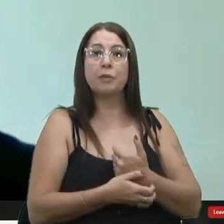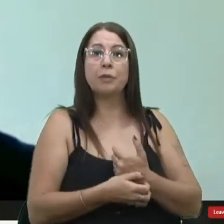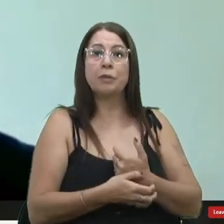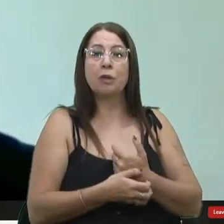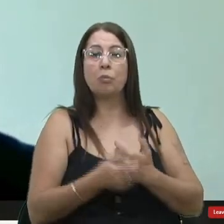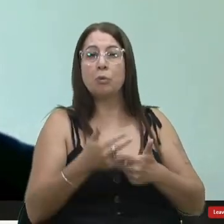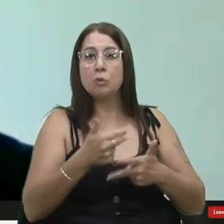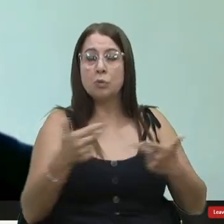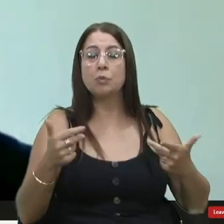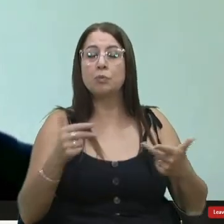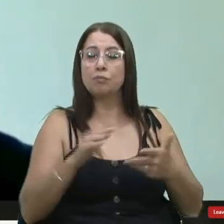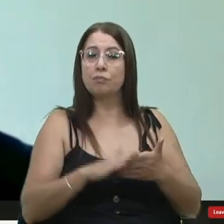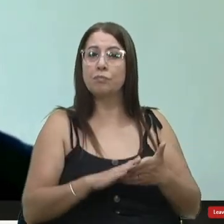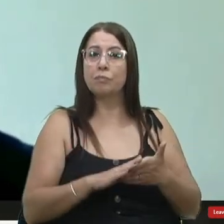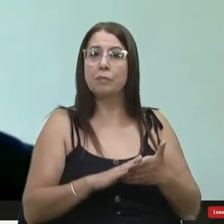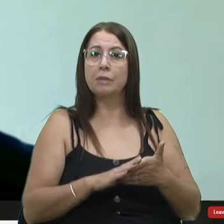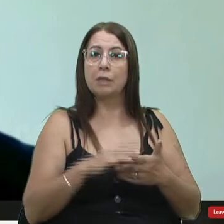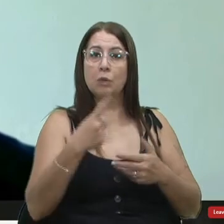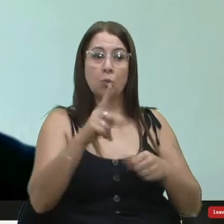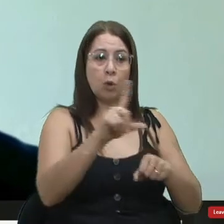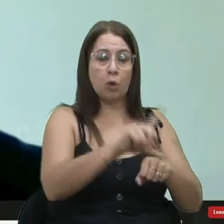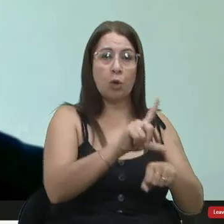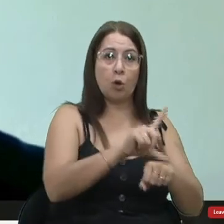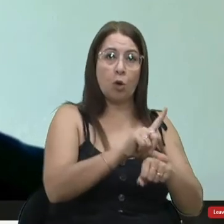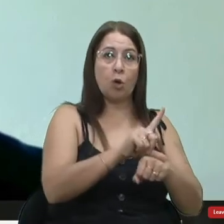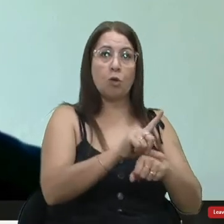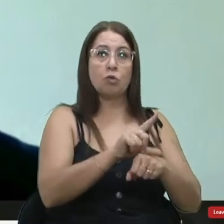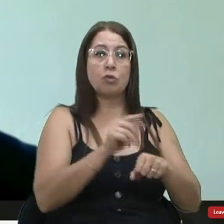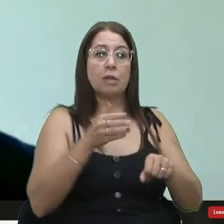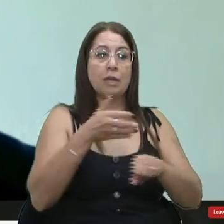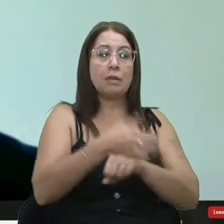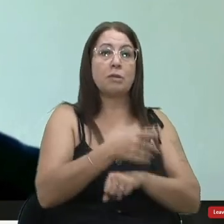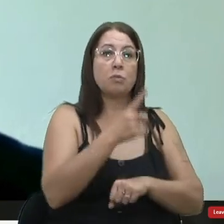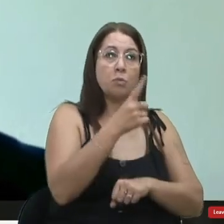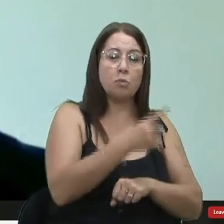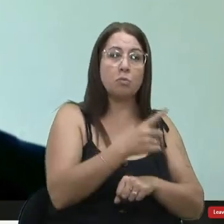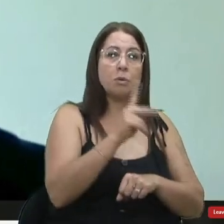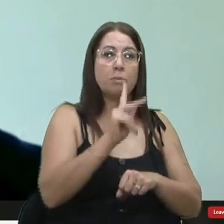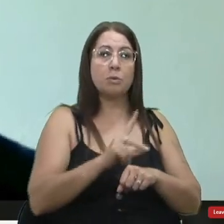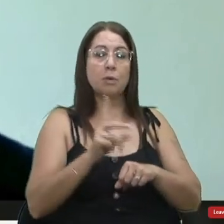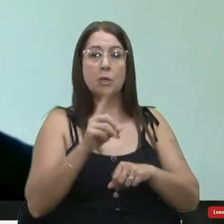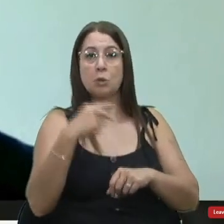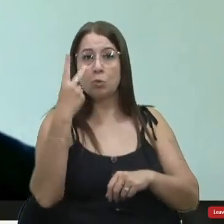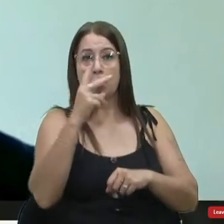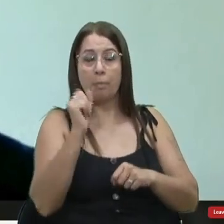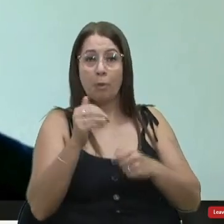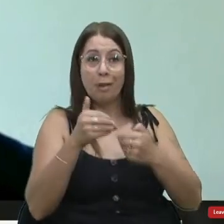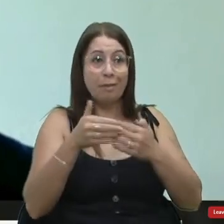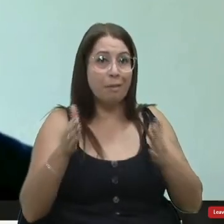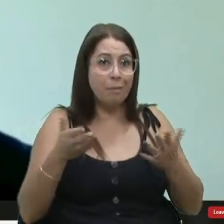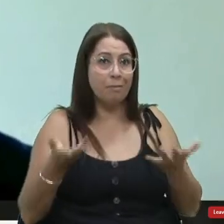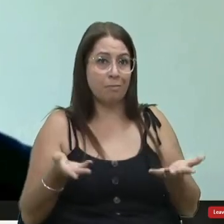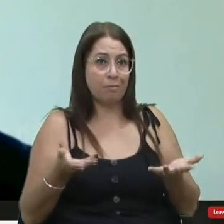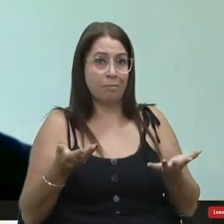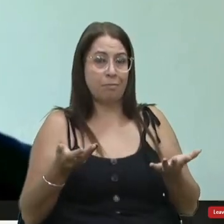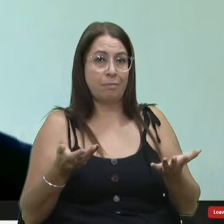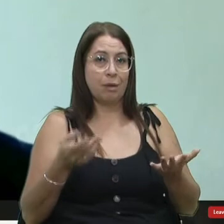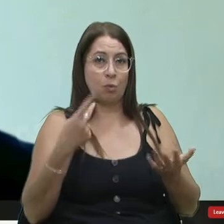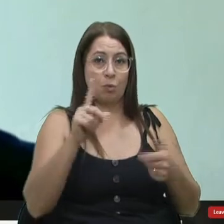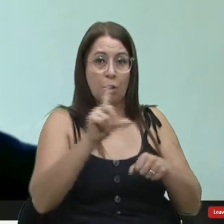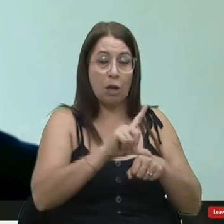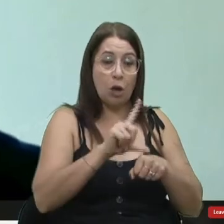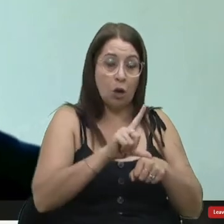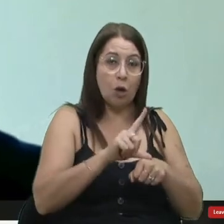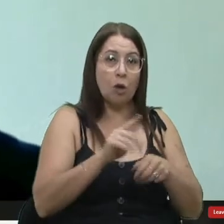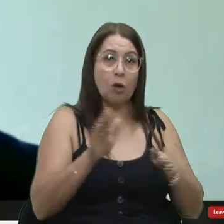algumas situações, né, que a tua lojinha lá onde entra uma pessoa a cada duas horas não pode tá aberta o governador Marcon a tua lojinha